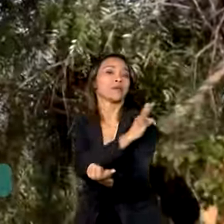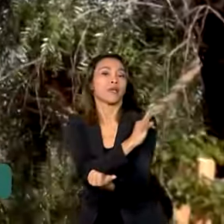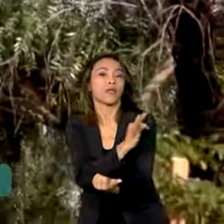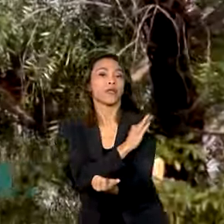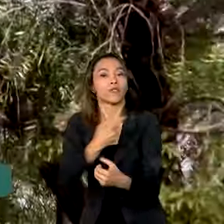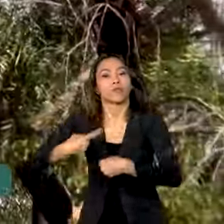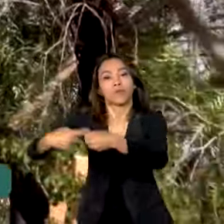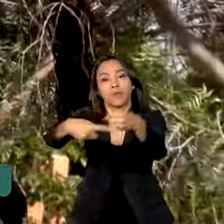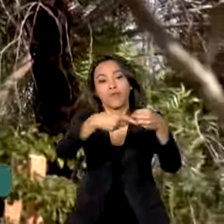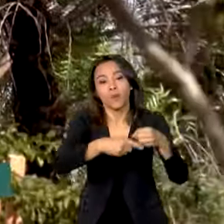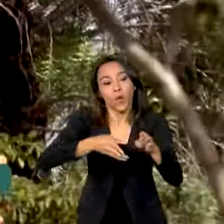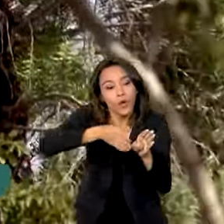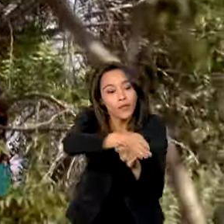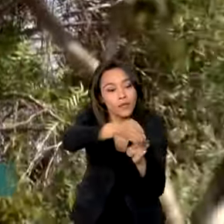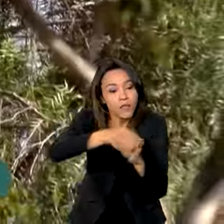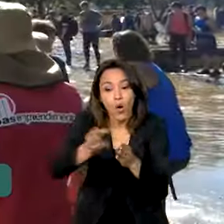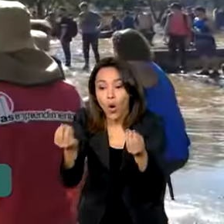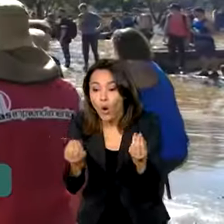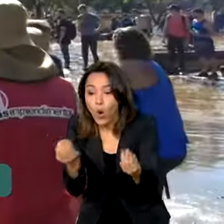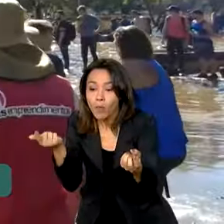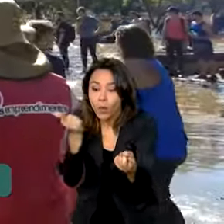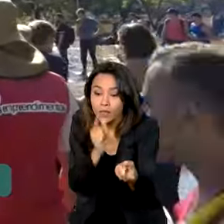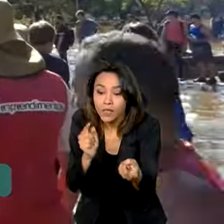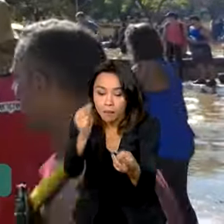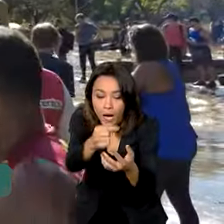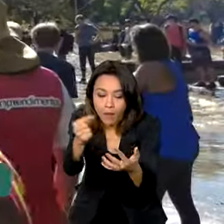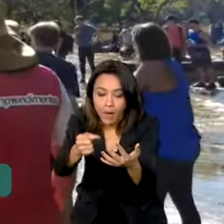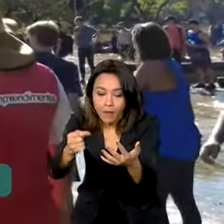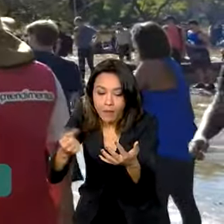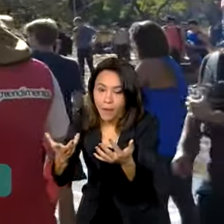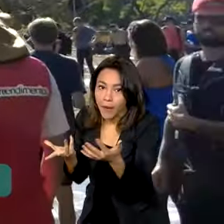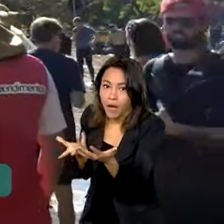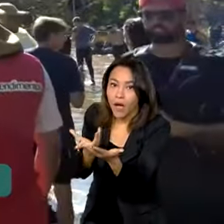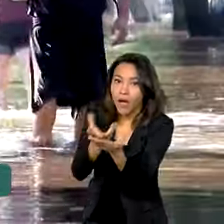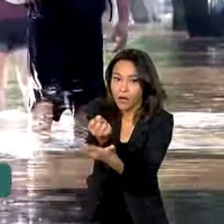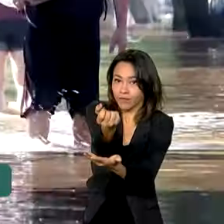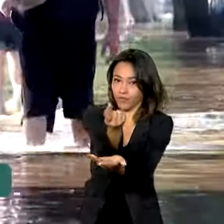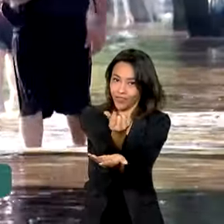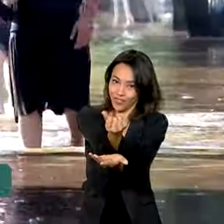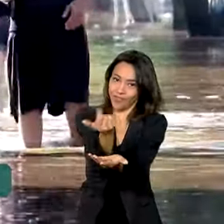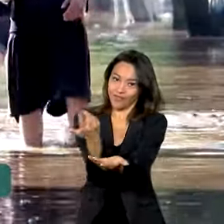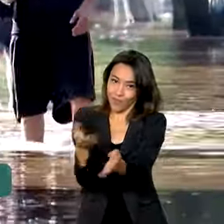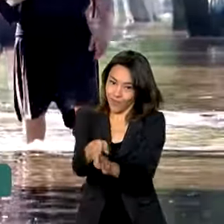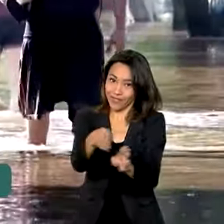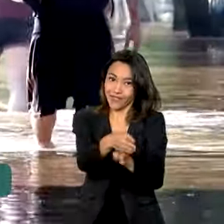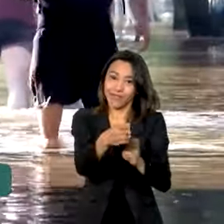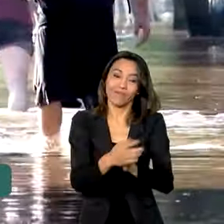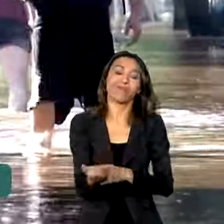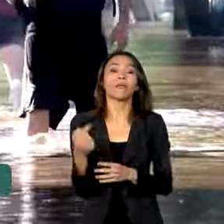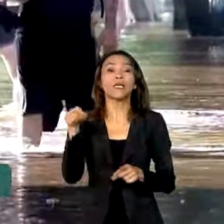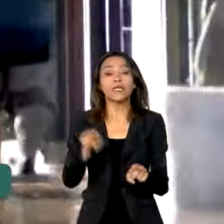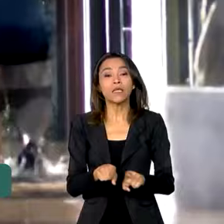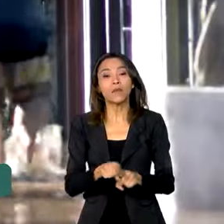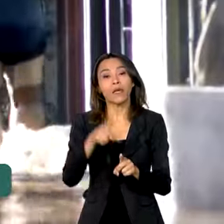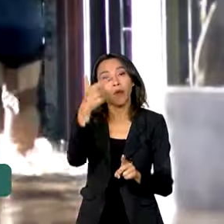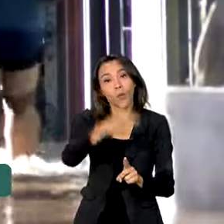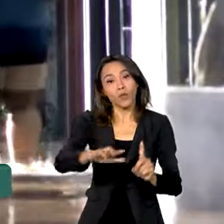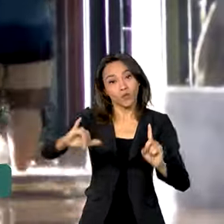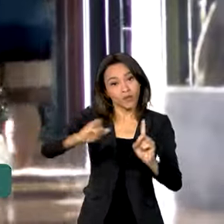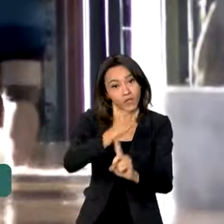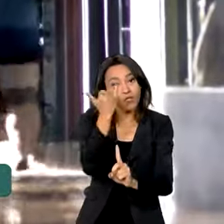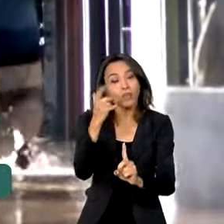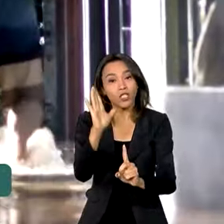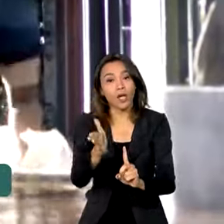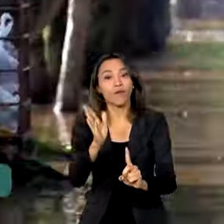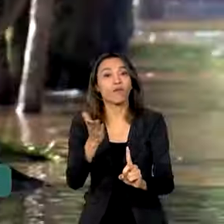demonstrando passo a passo qual o caminho para acesso ao dinheiro. No atendimento às vítimas, foram instalados três hospitais de